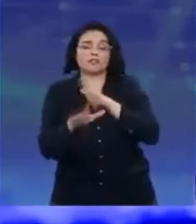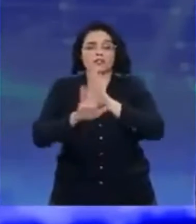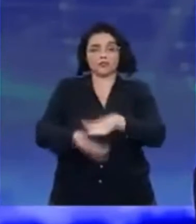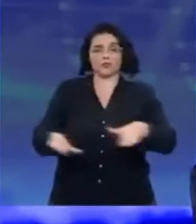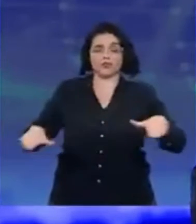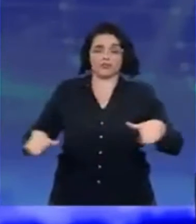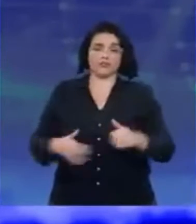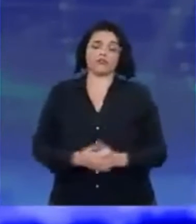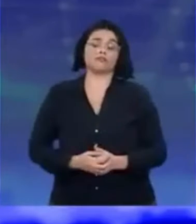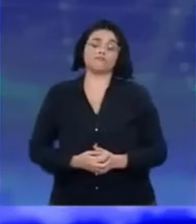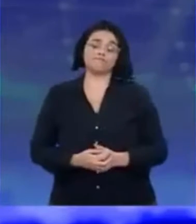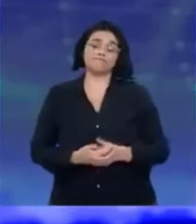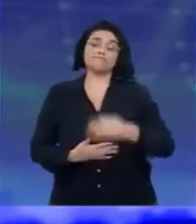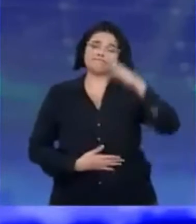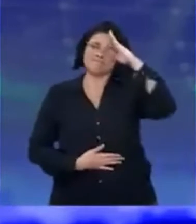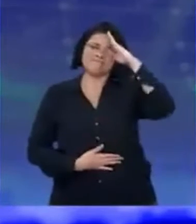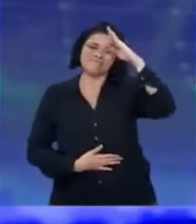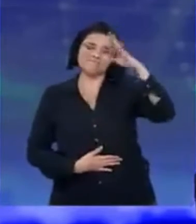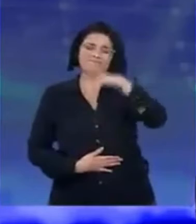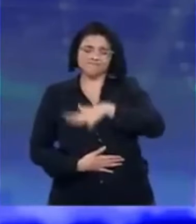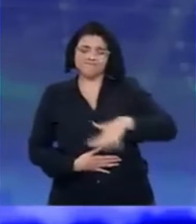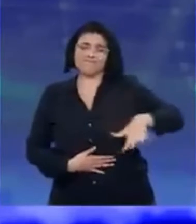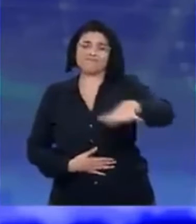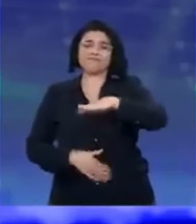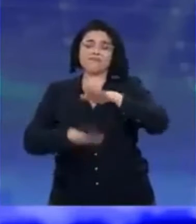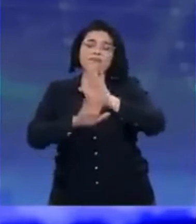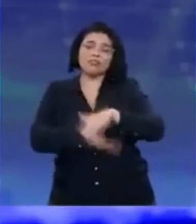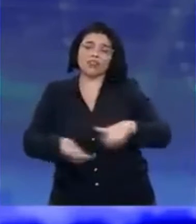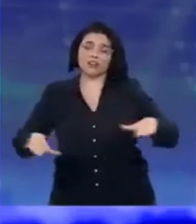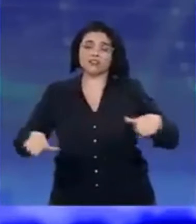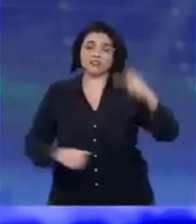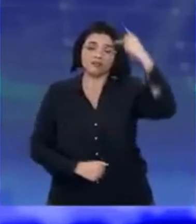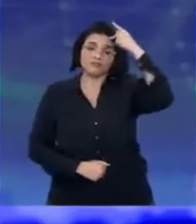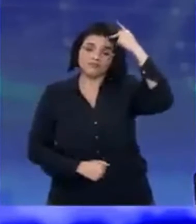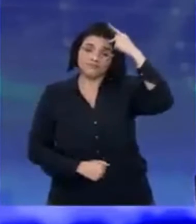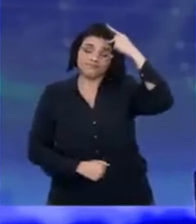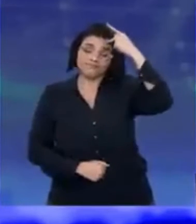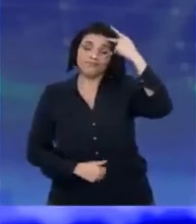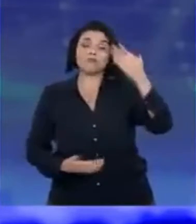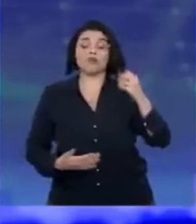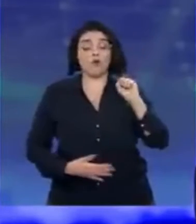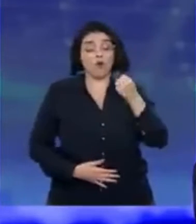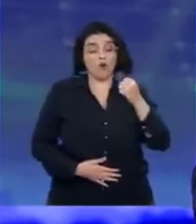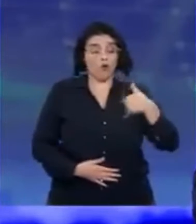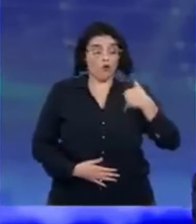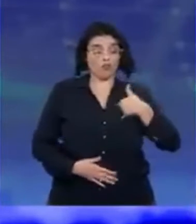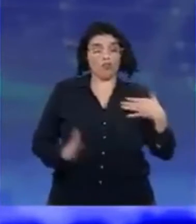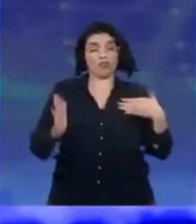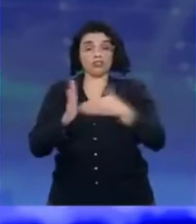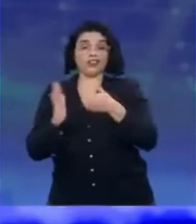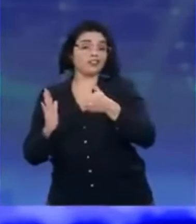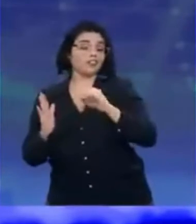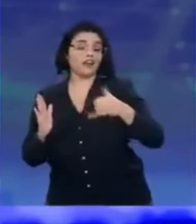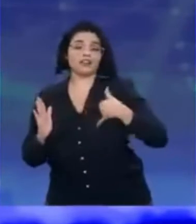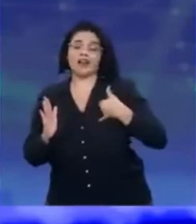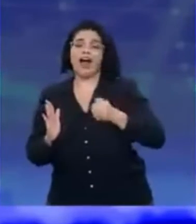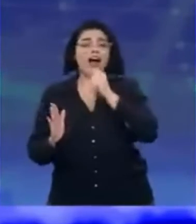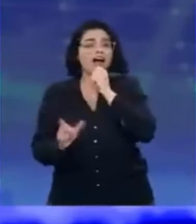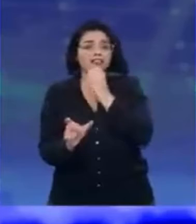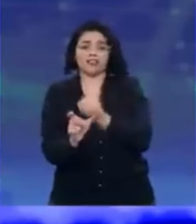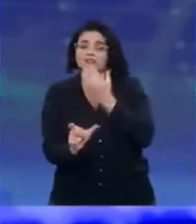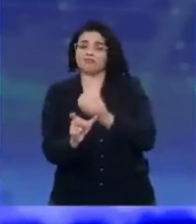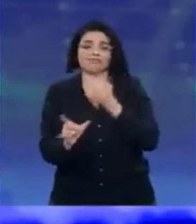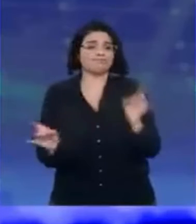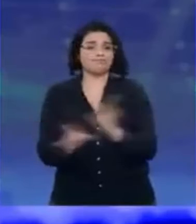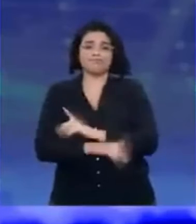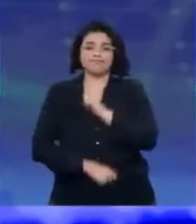Hoje, uma boa parcela das crianças paulistas de 8 a 10 anos não estão alfabetizadas. Eu